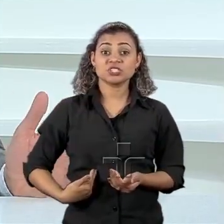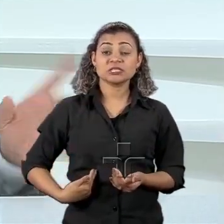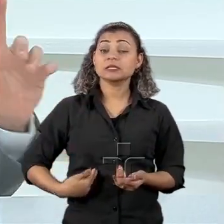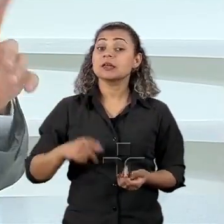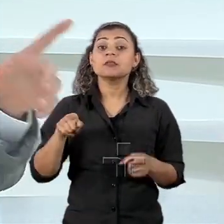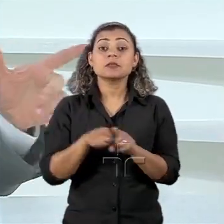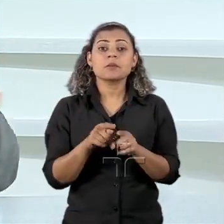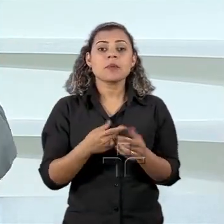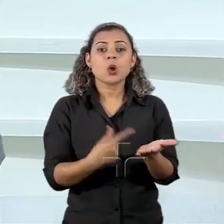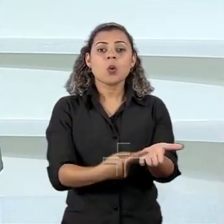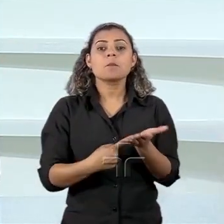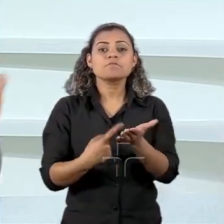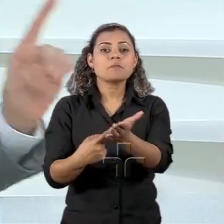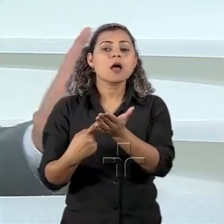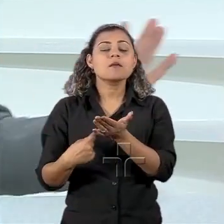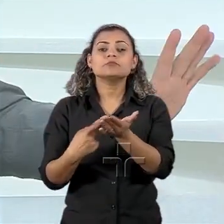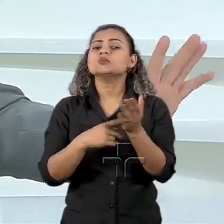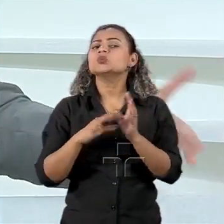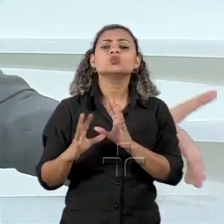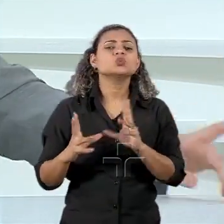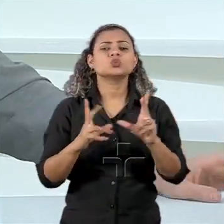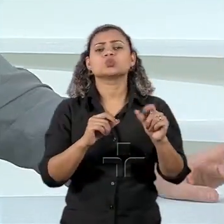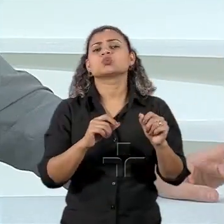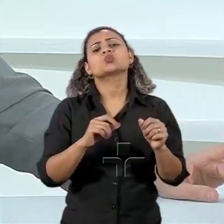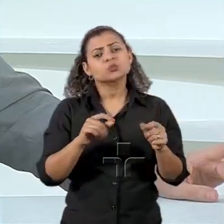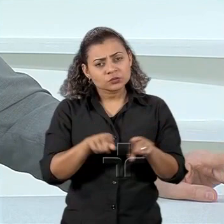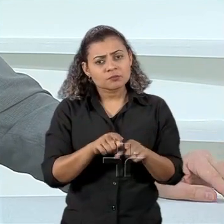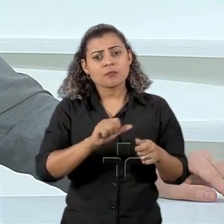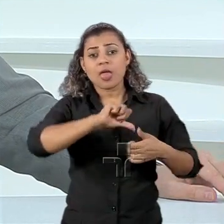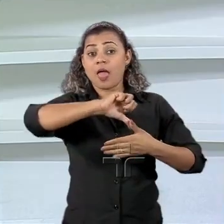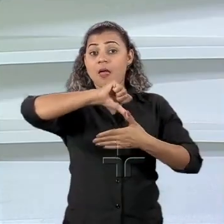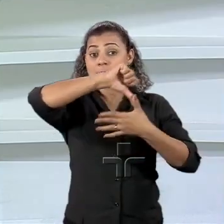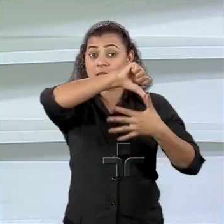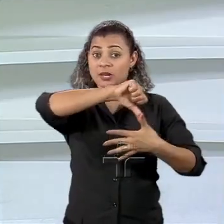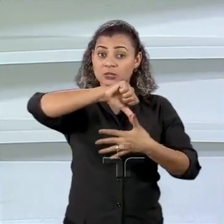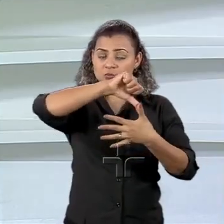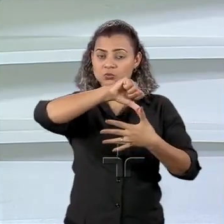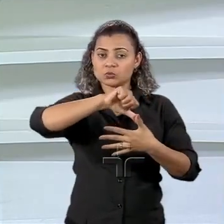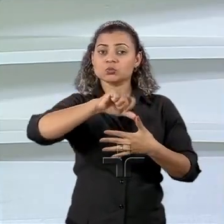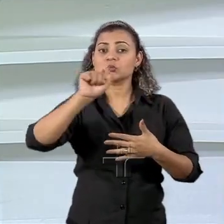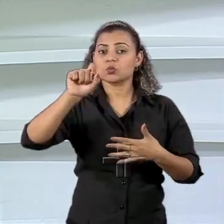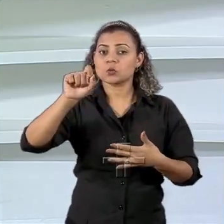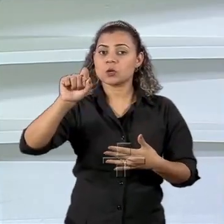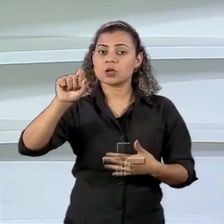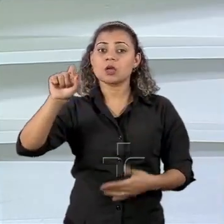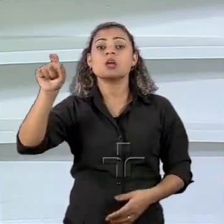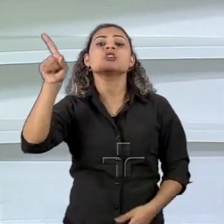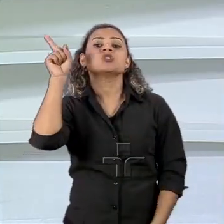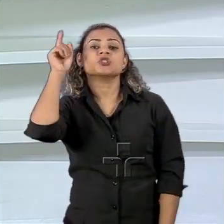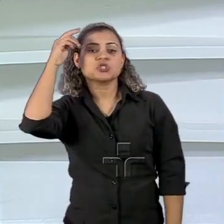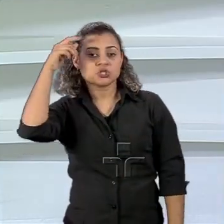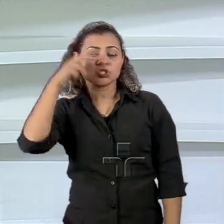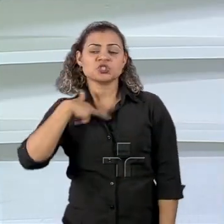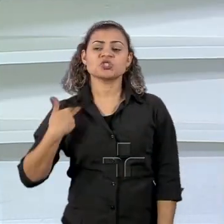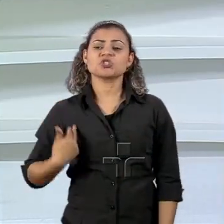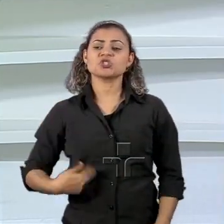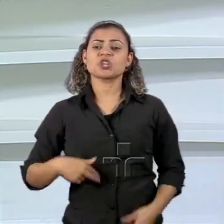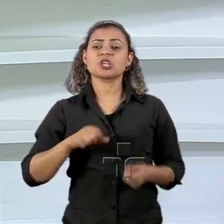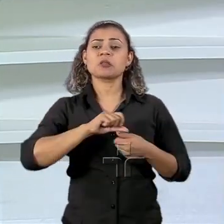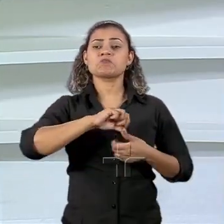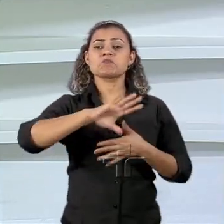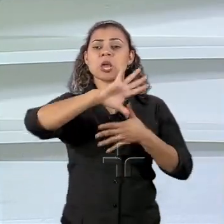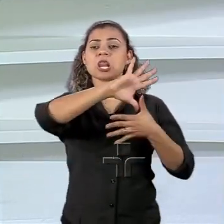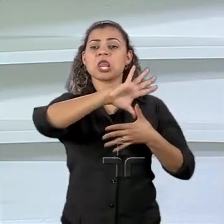do Sul. Acho que é importante trazer a América do Trump já falou várias vezes sobre isso, presença da China, avanço da China na América Latina. Isso está